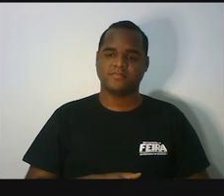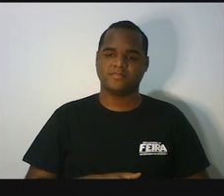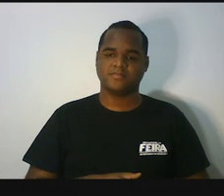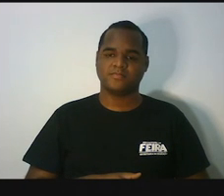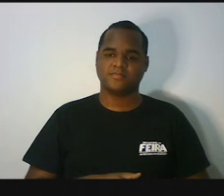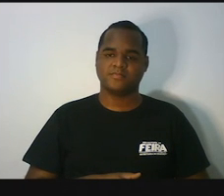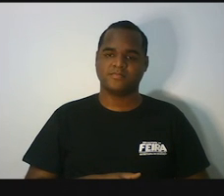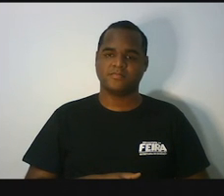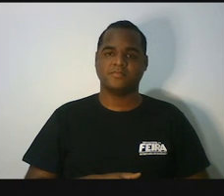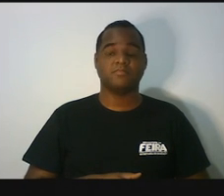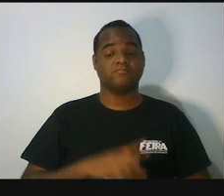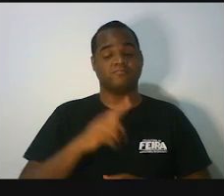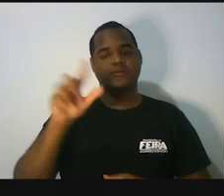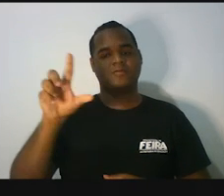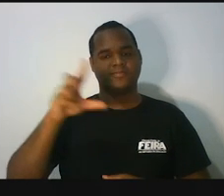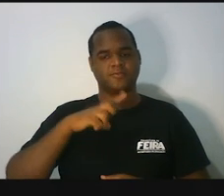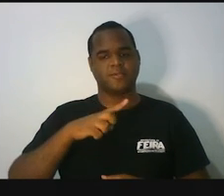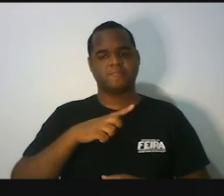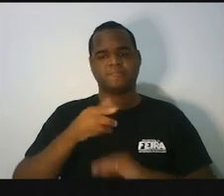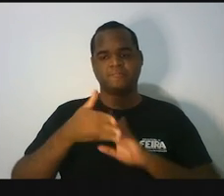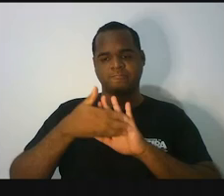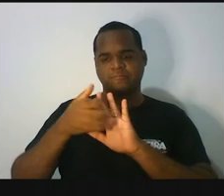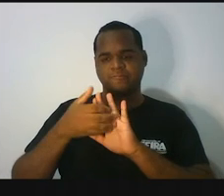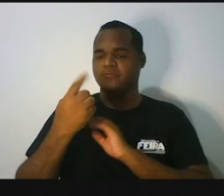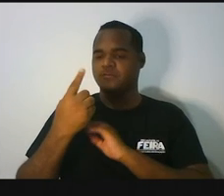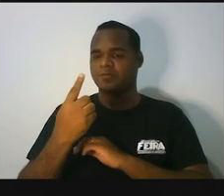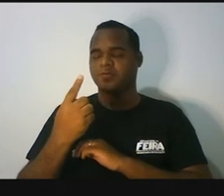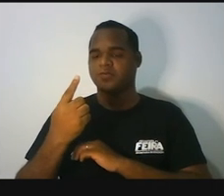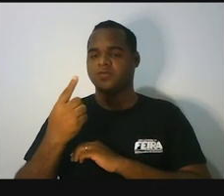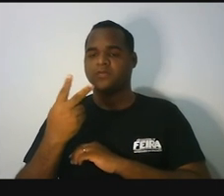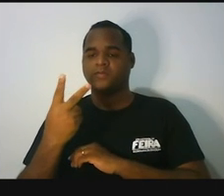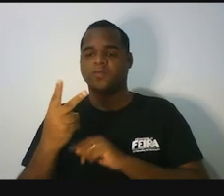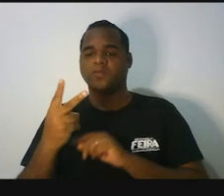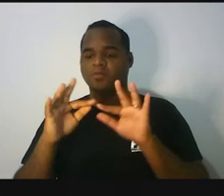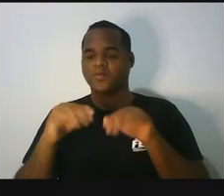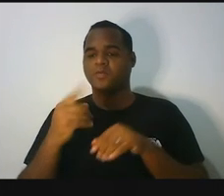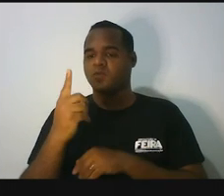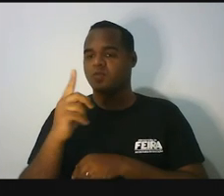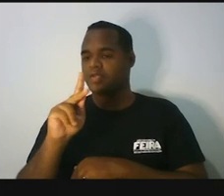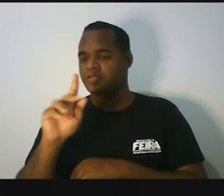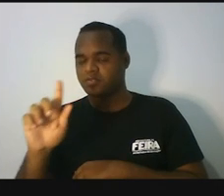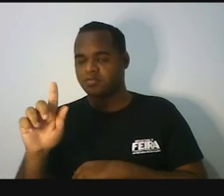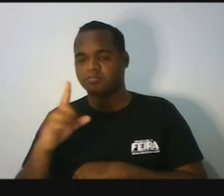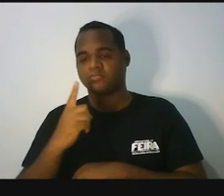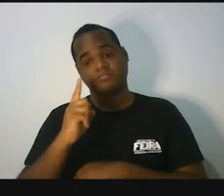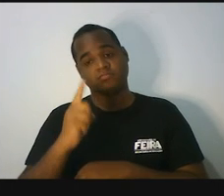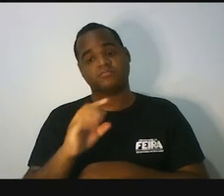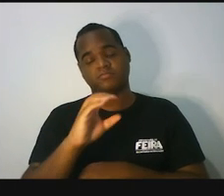e daquele lado que você tirou uma caixinha só vai ficar 1 kg que é o 1000